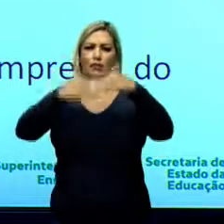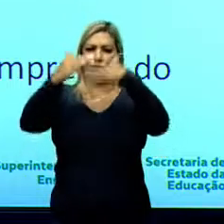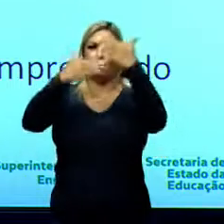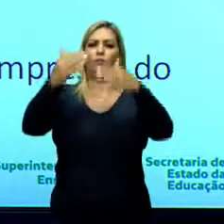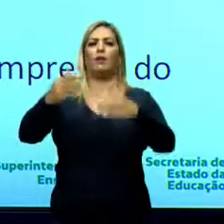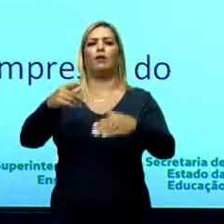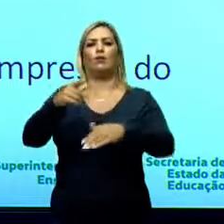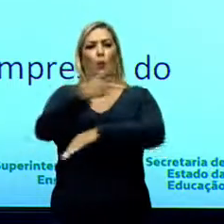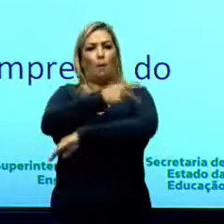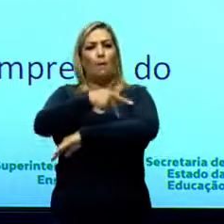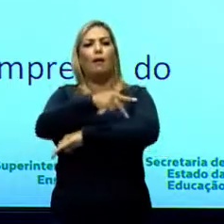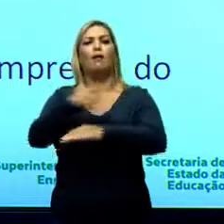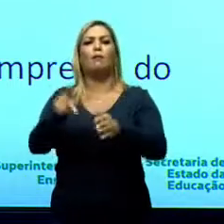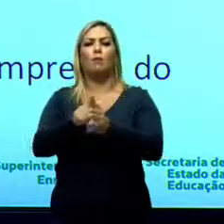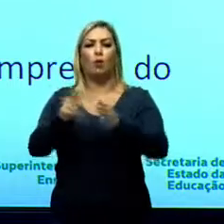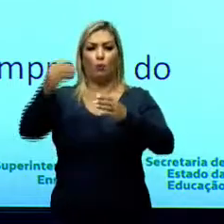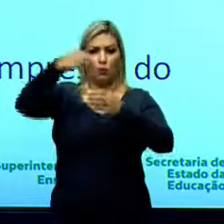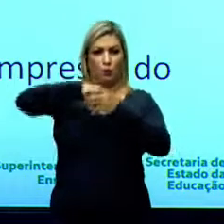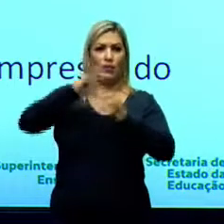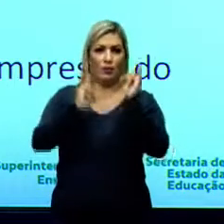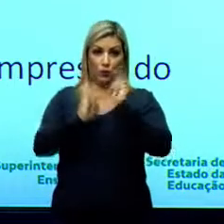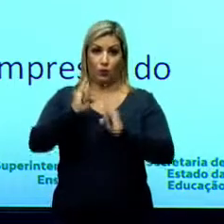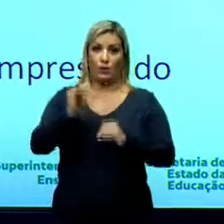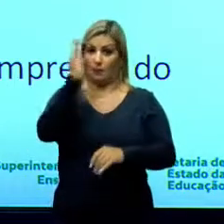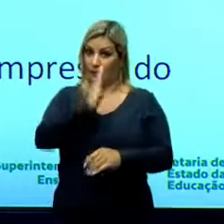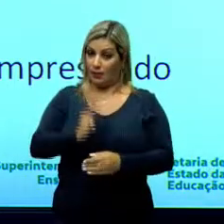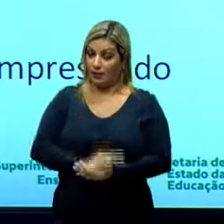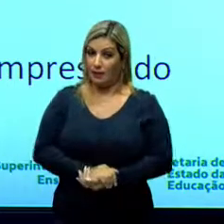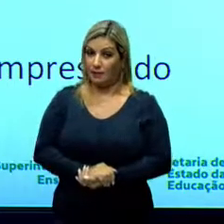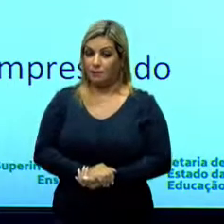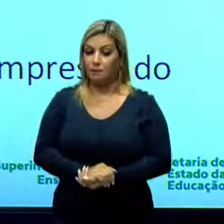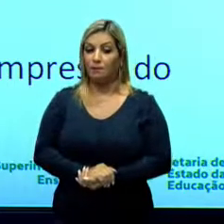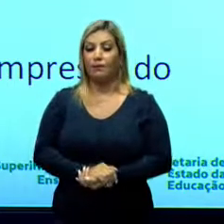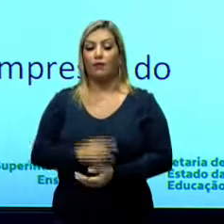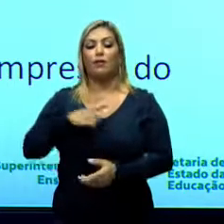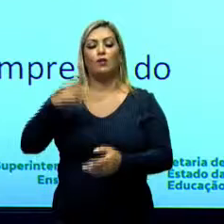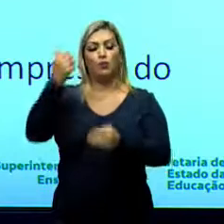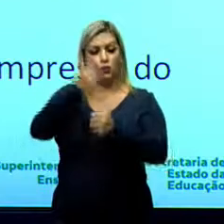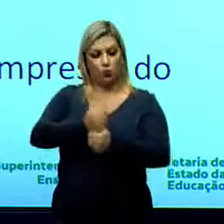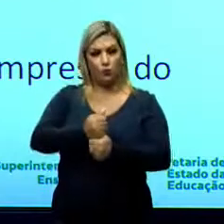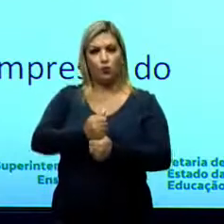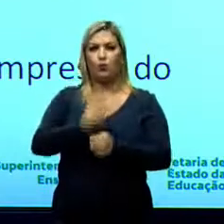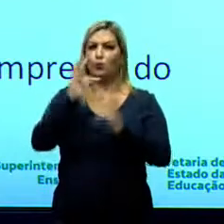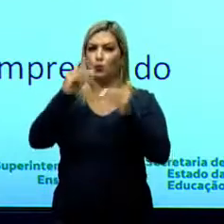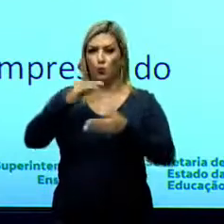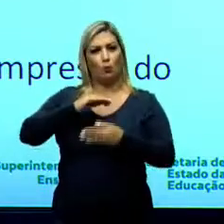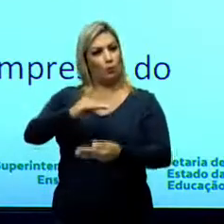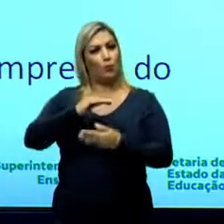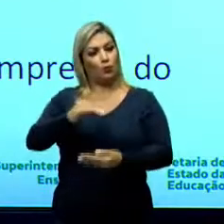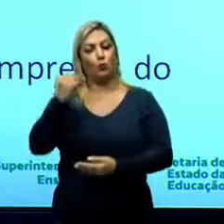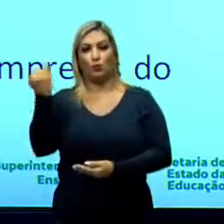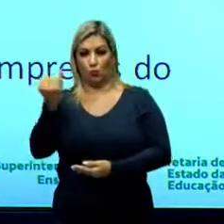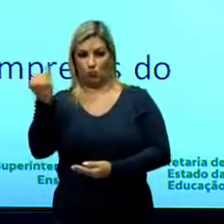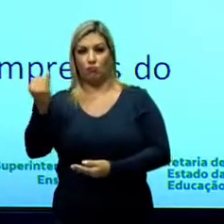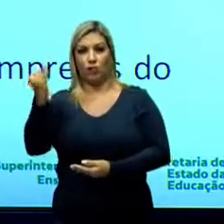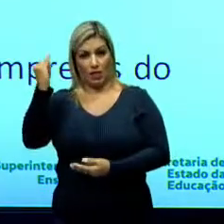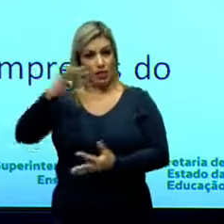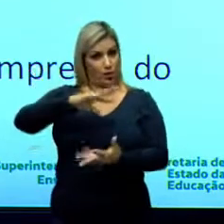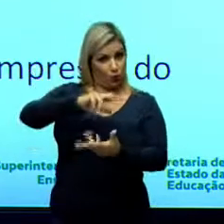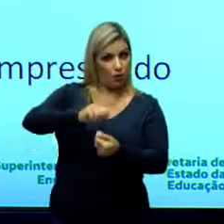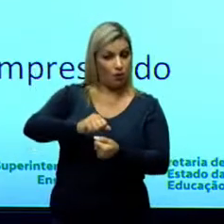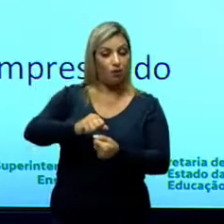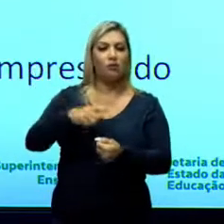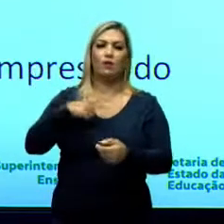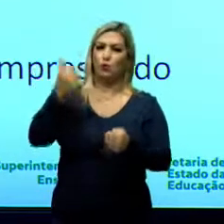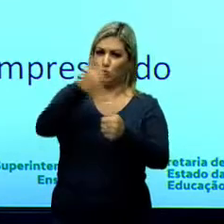industrial interno brasileiro. E aí, com isso, ele vai substituir todos aqueles produtos que eram importados, ele